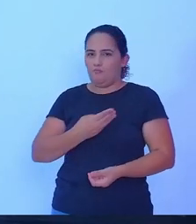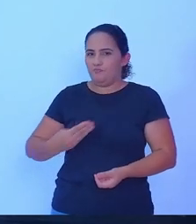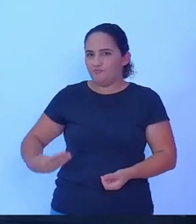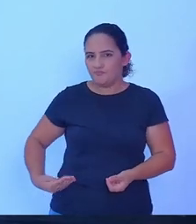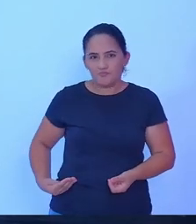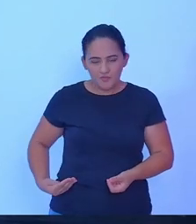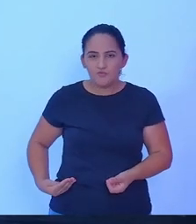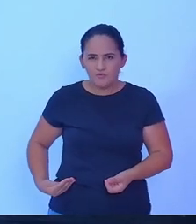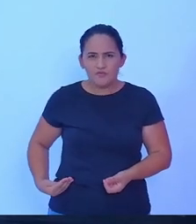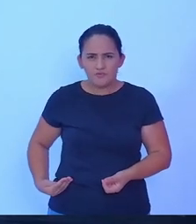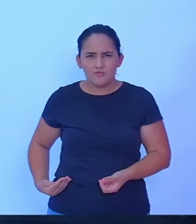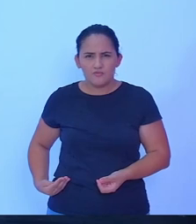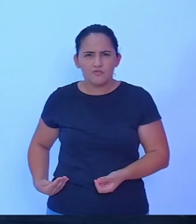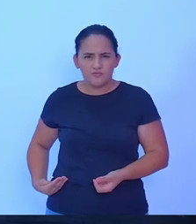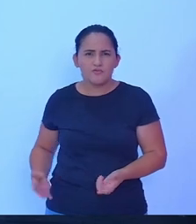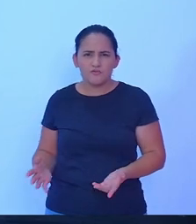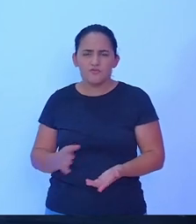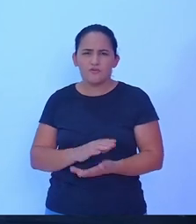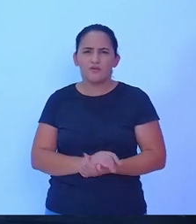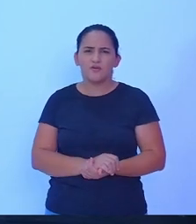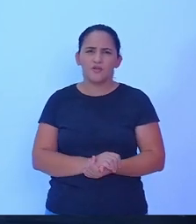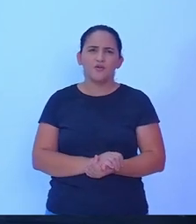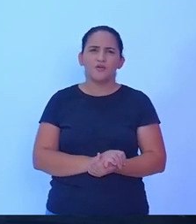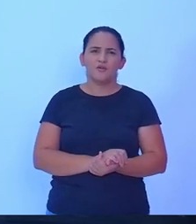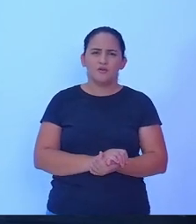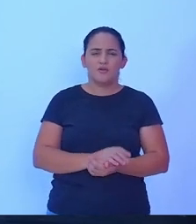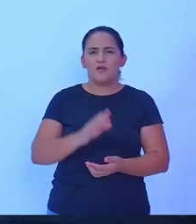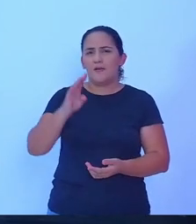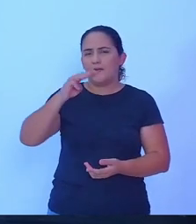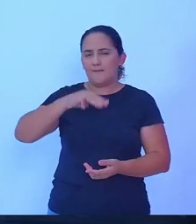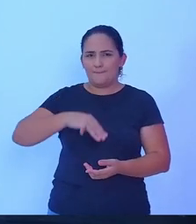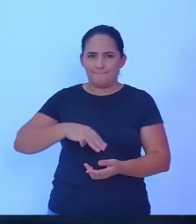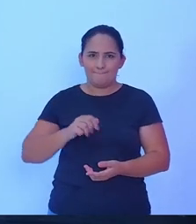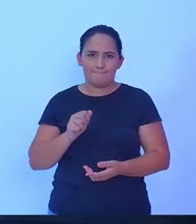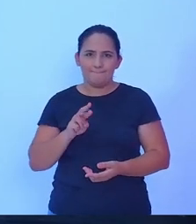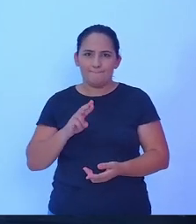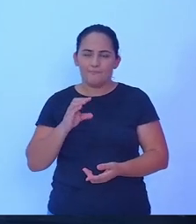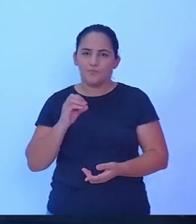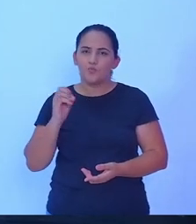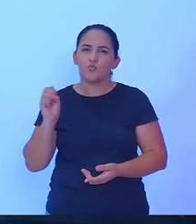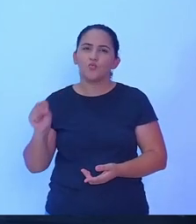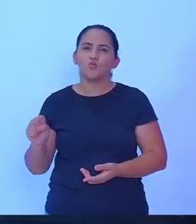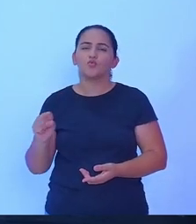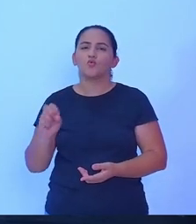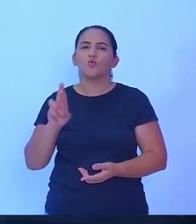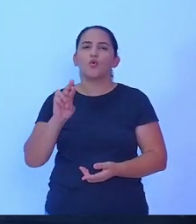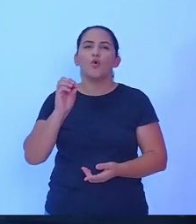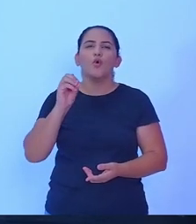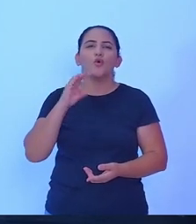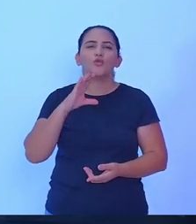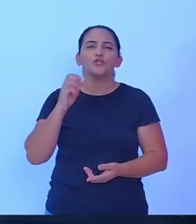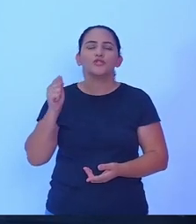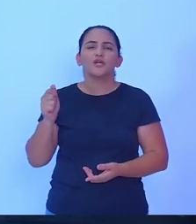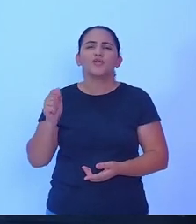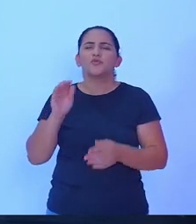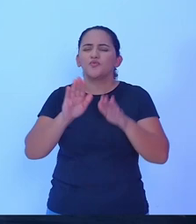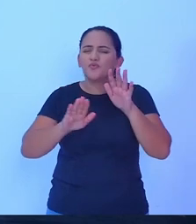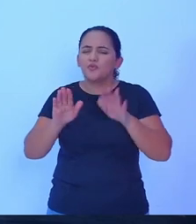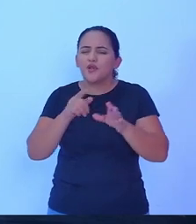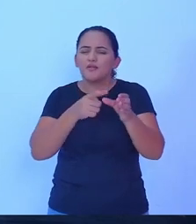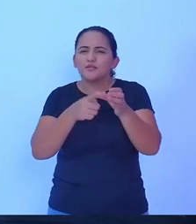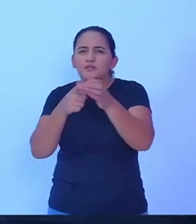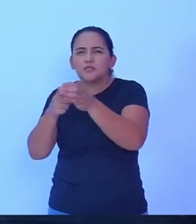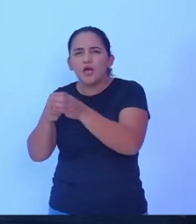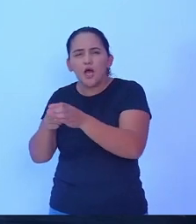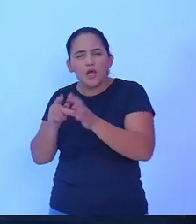gestão aqui, que eu quero deixar registrada aqui, do governador coronel Marcos Rocha, que é um governador municipalista e que cuidou dos municípios, de